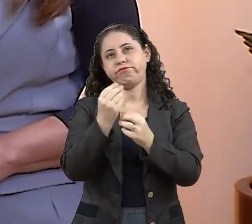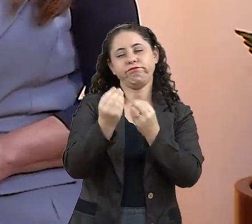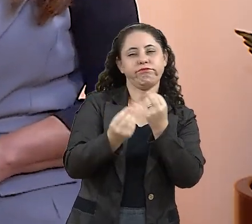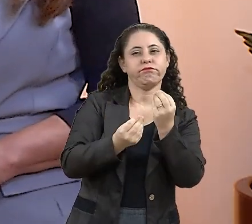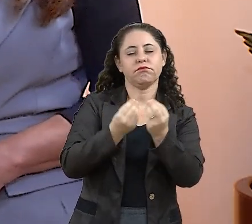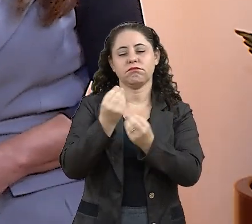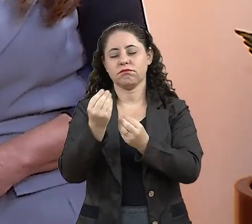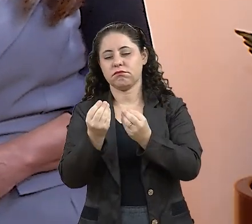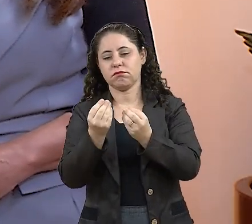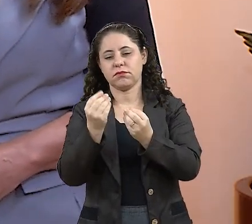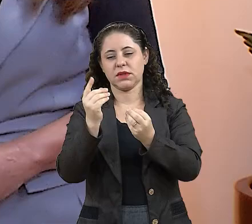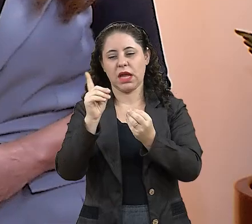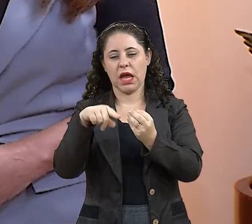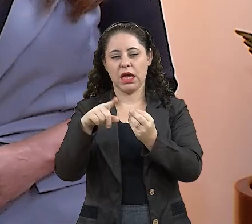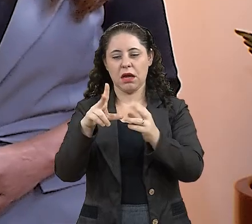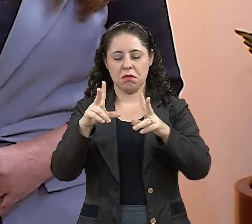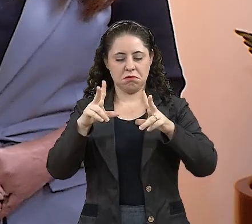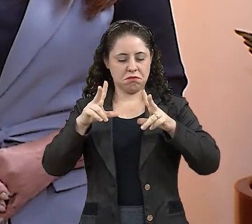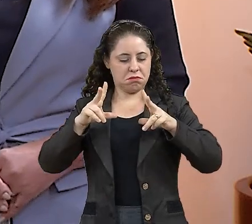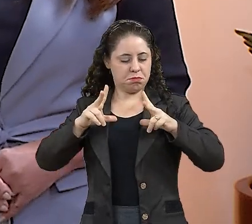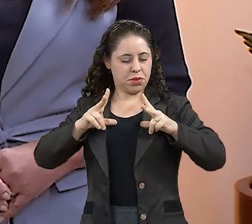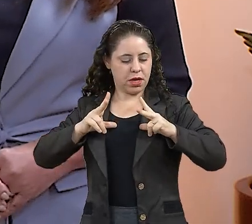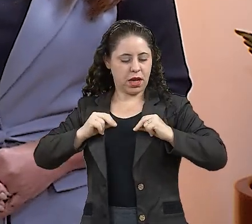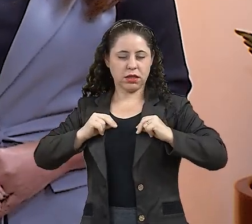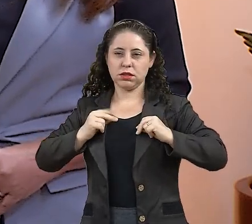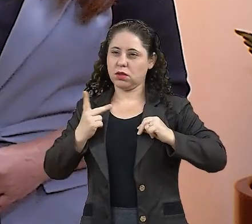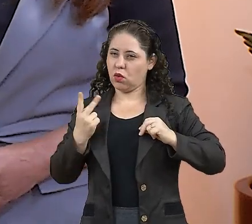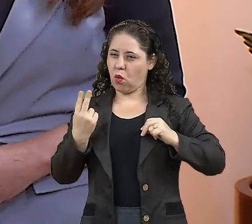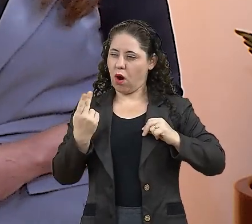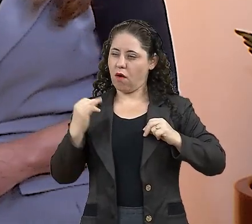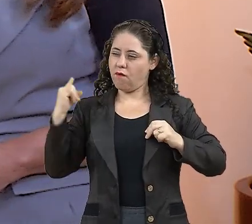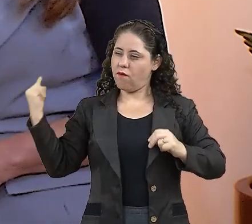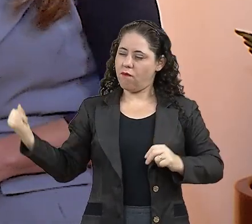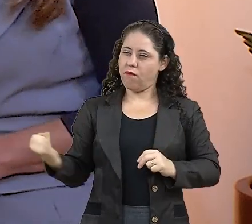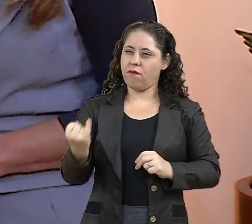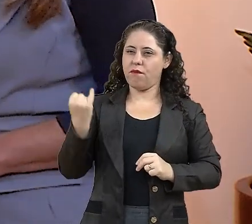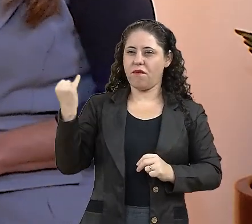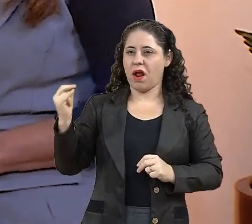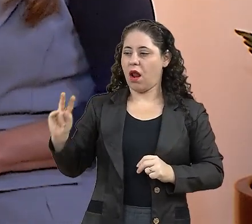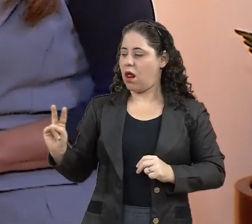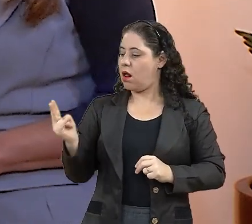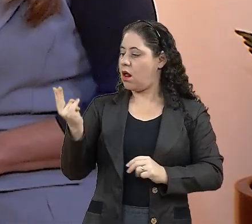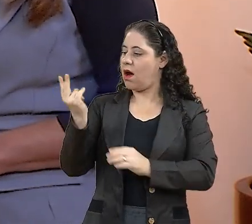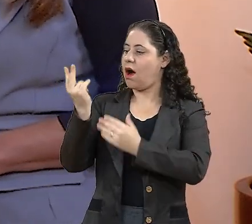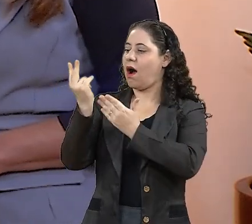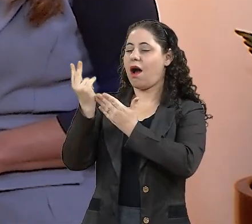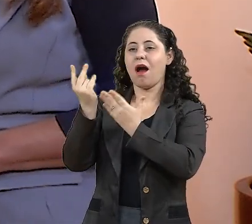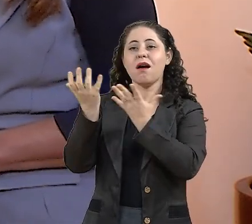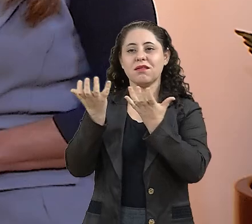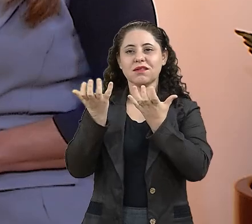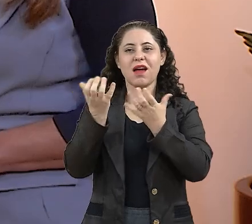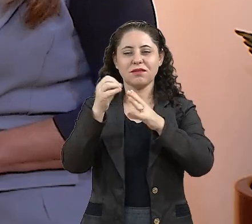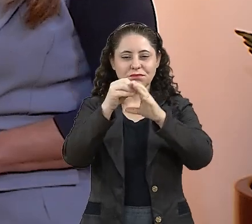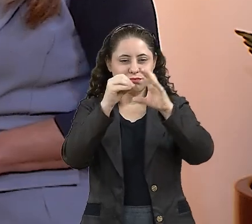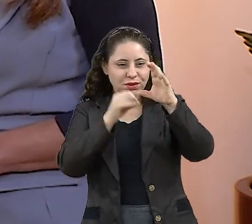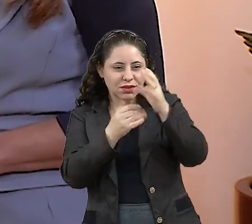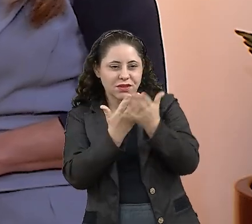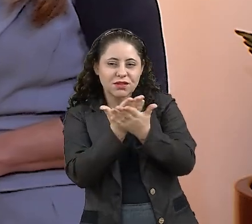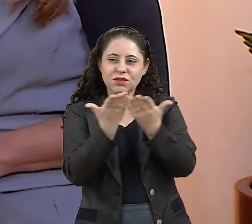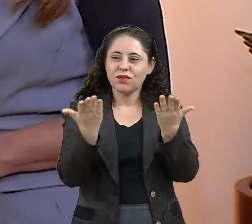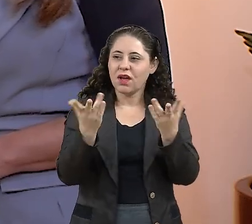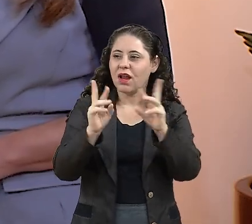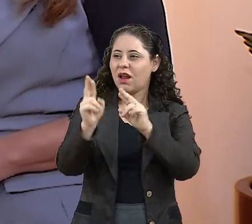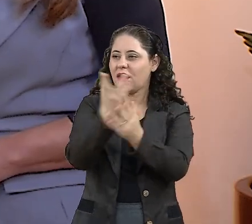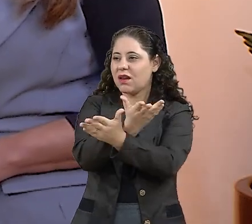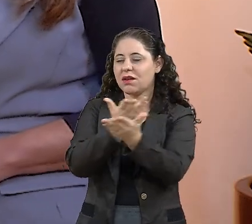valor. Que você quer compartilhar com seus amigos, com as